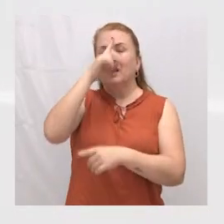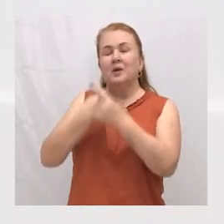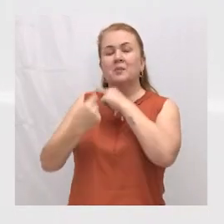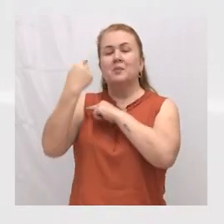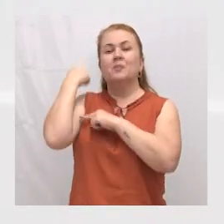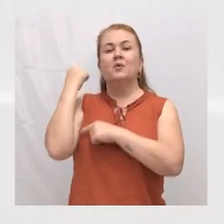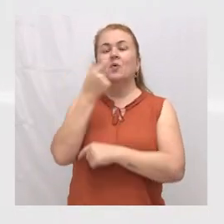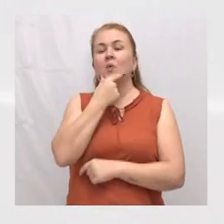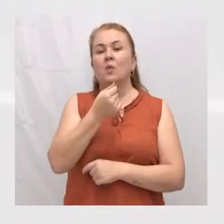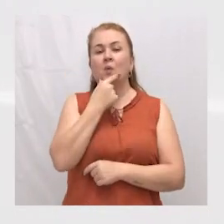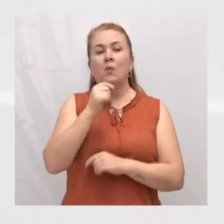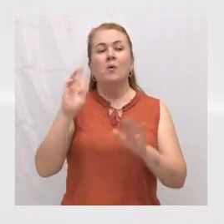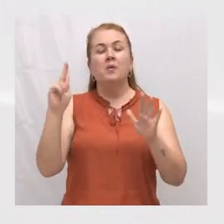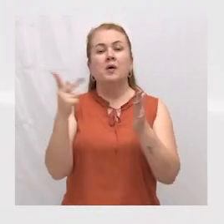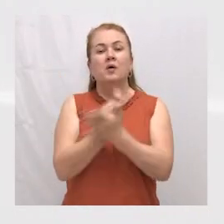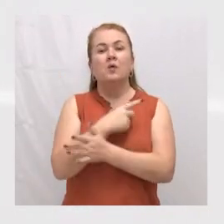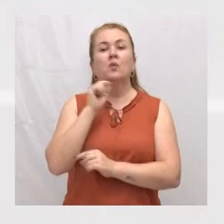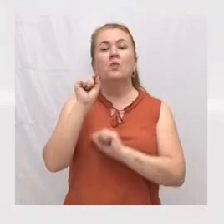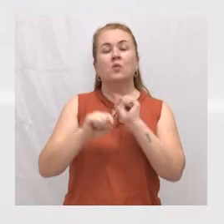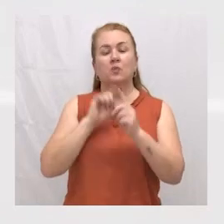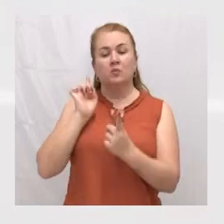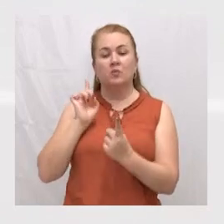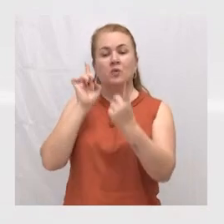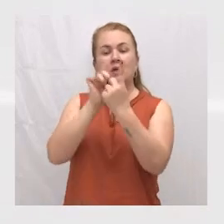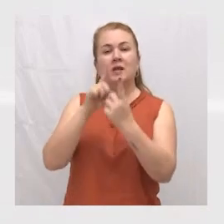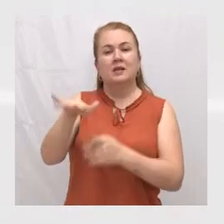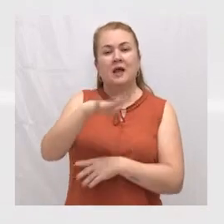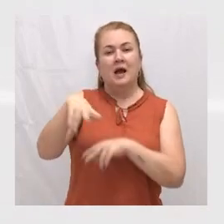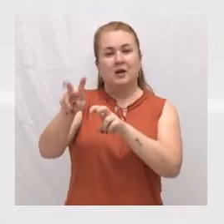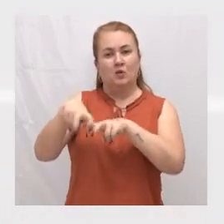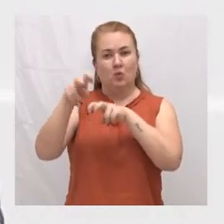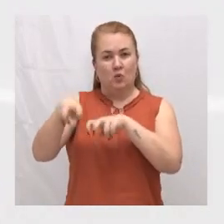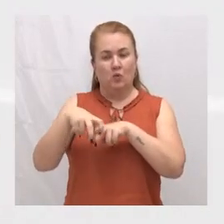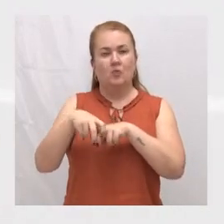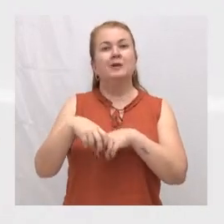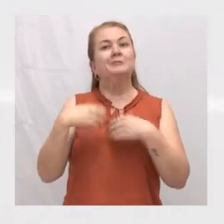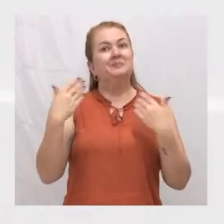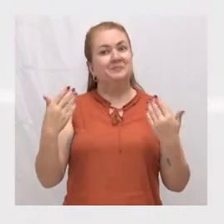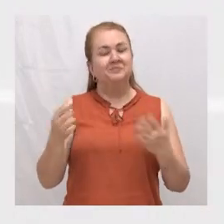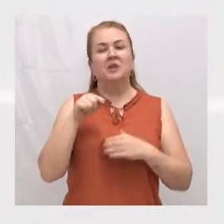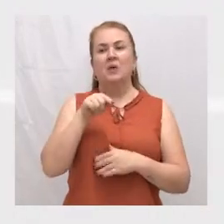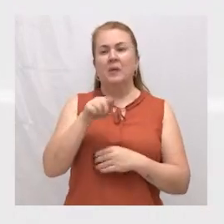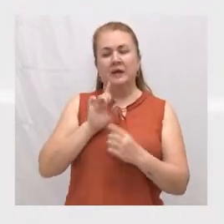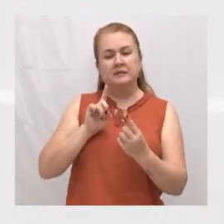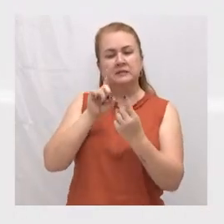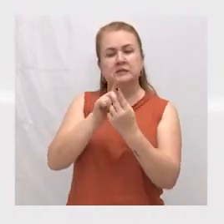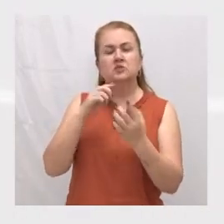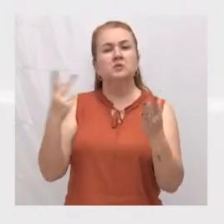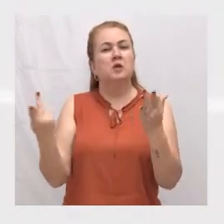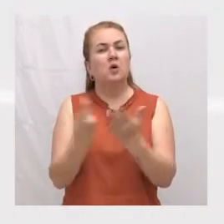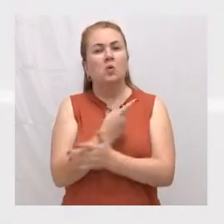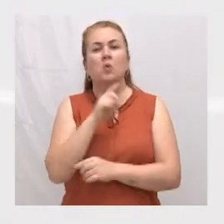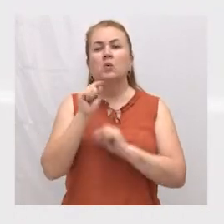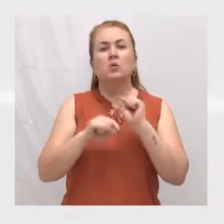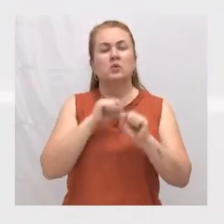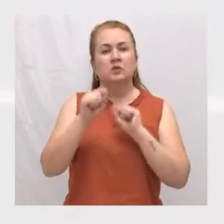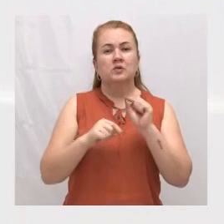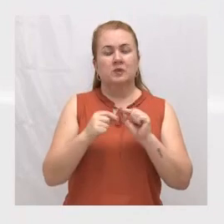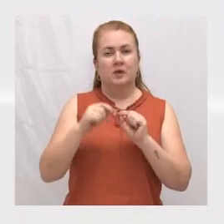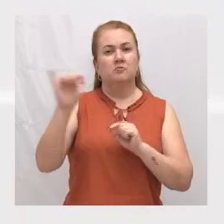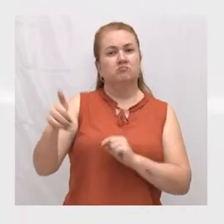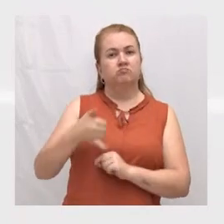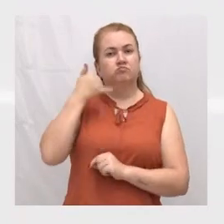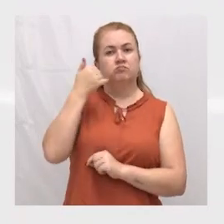história de um homem que foi atendido pela equipe na zona rural da cidade. Esse atendimento surgiu, a entrada no 9-2,